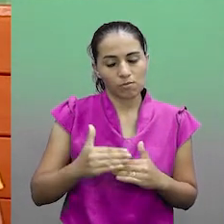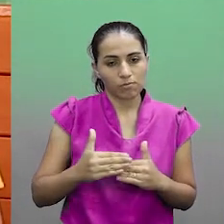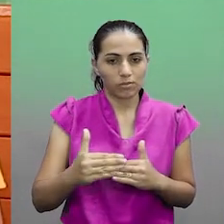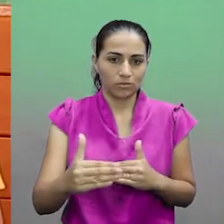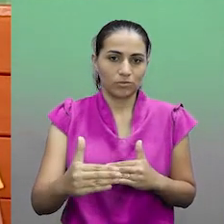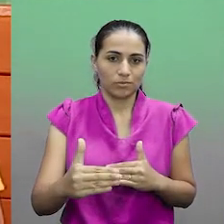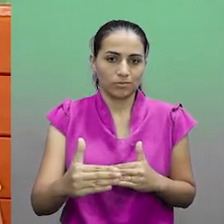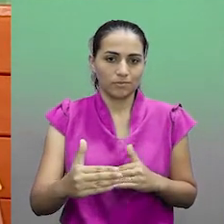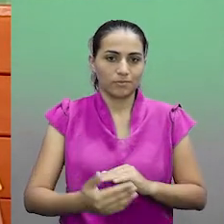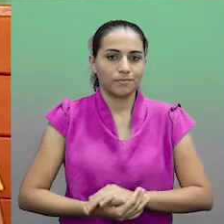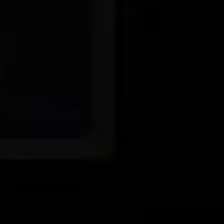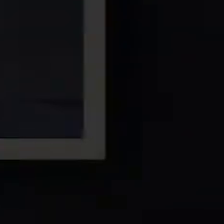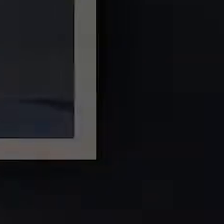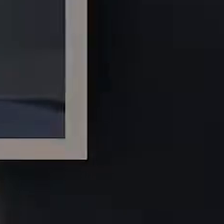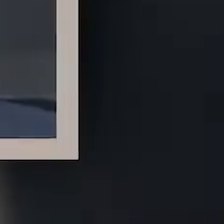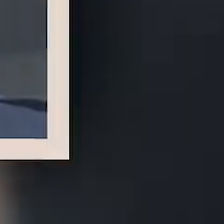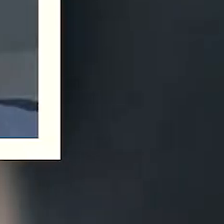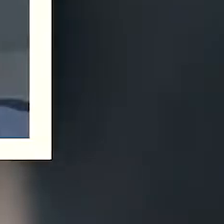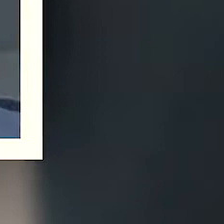ele vai continuar.